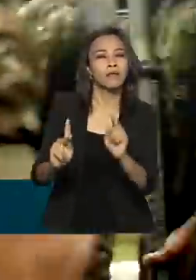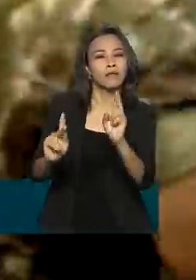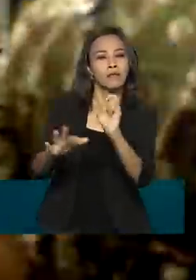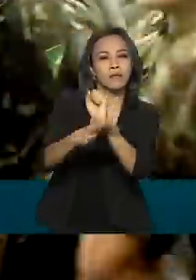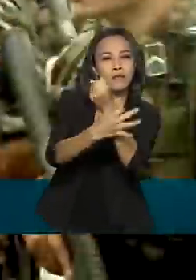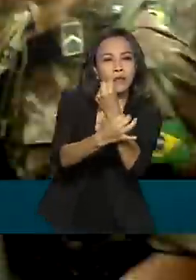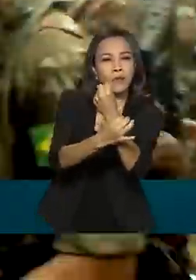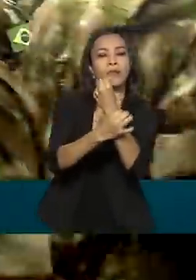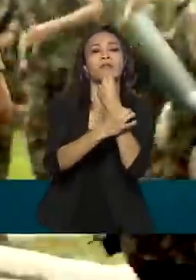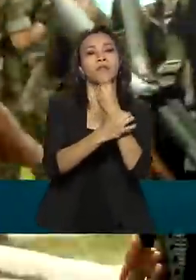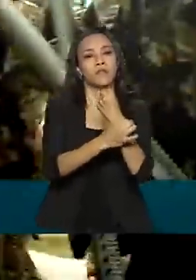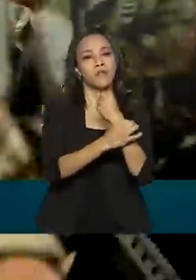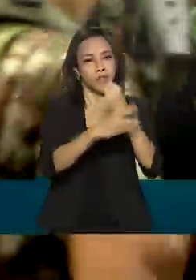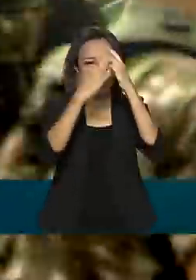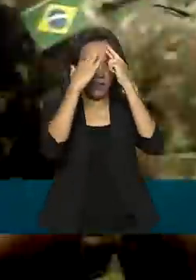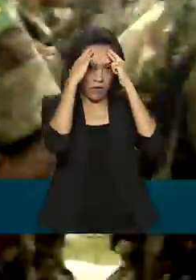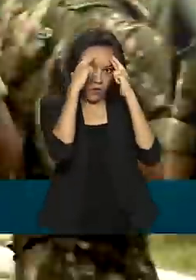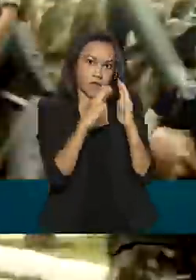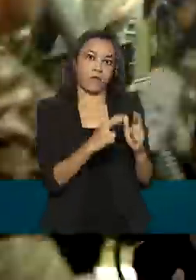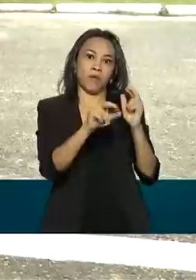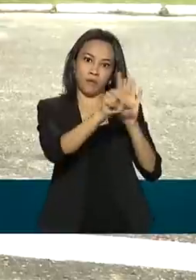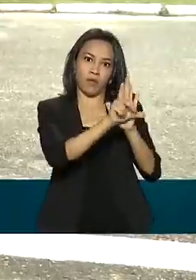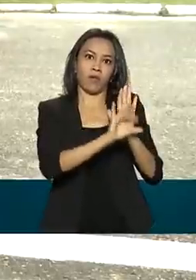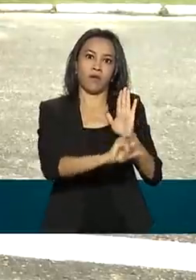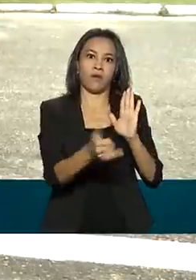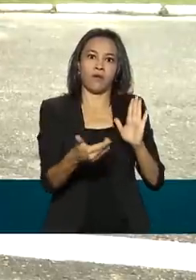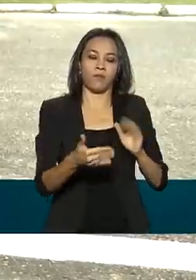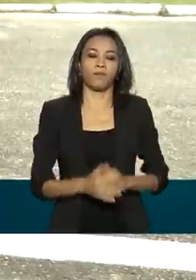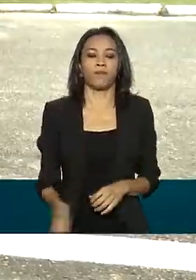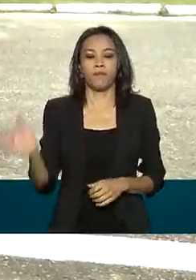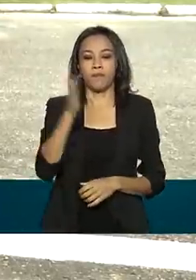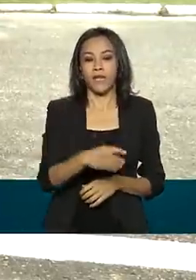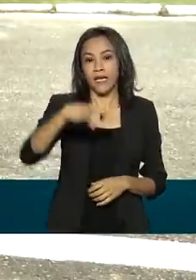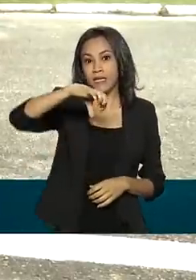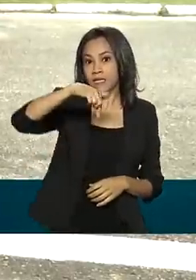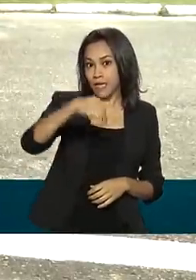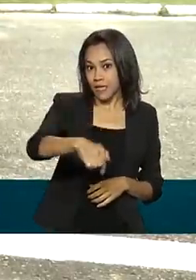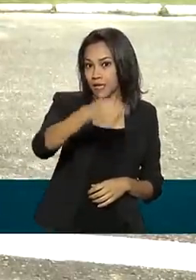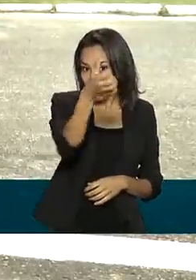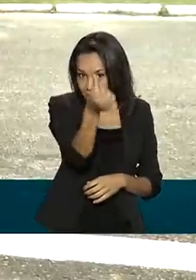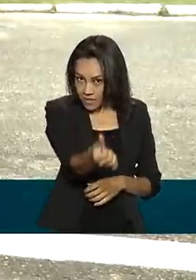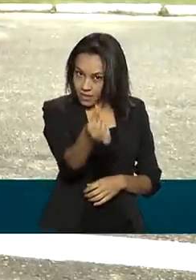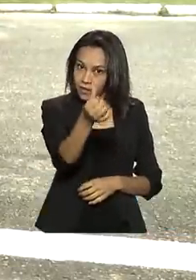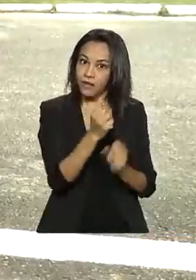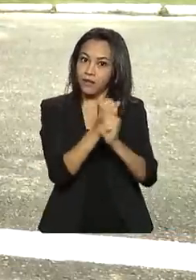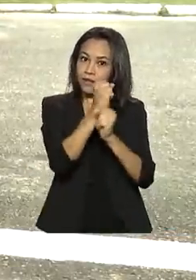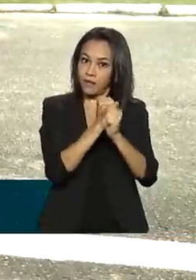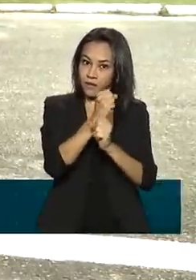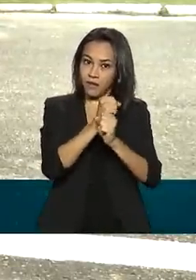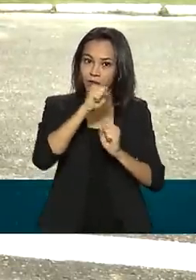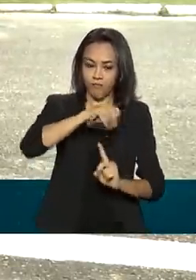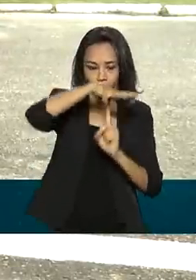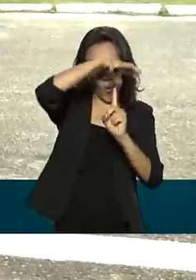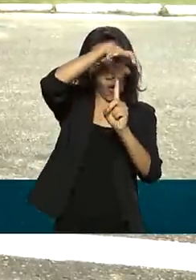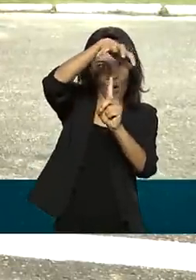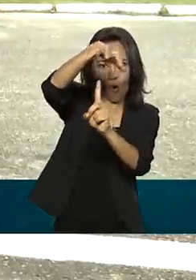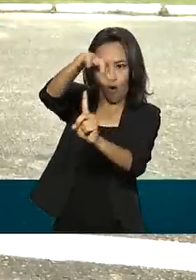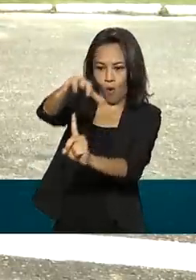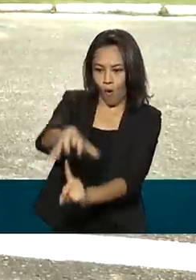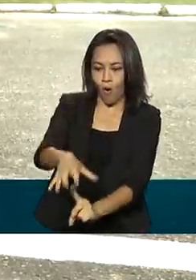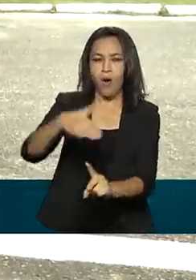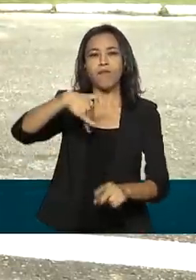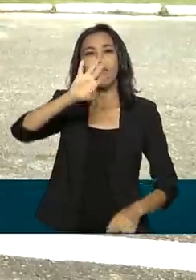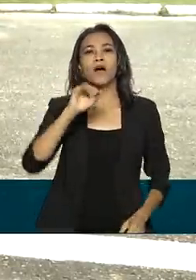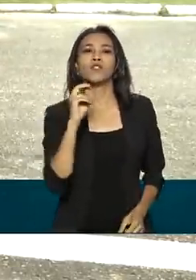e de garantia da lei e da ordem. Nos 76 anos da Brigada de Infantaria Paraquedista, mais de 2